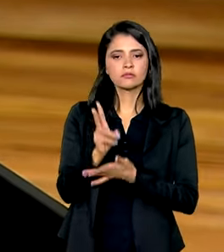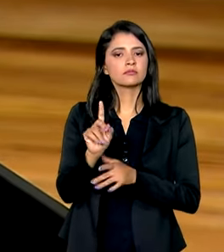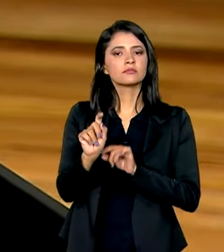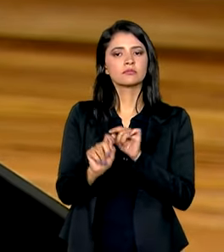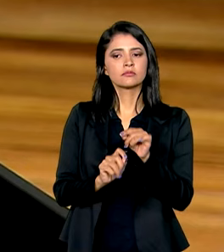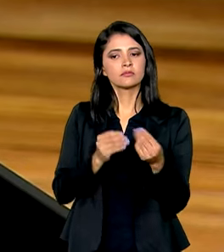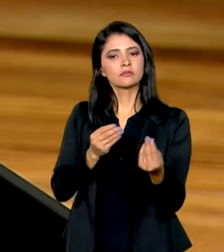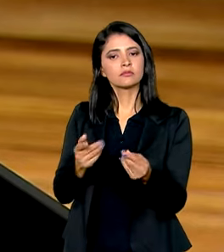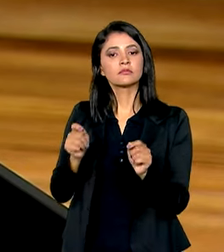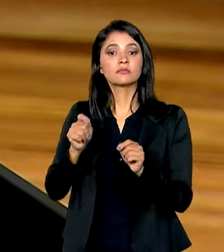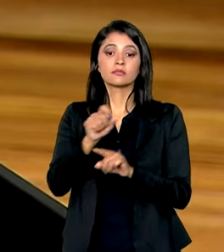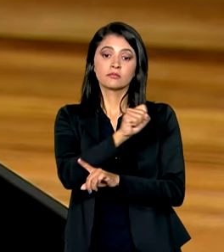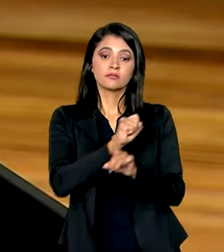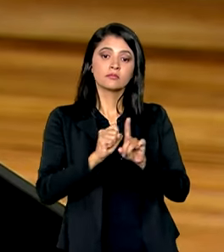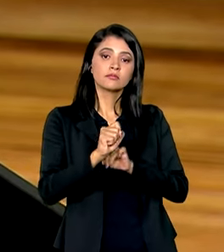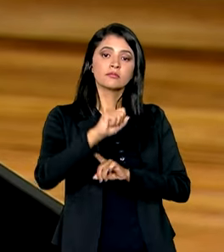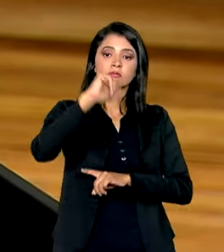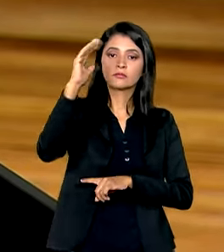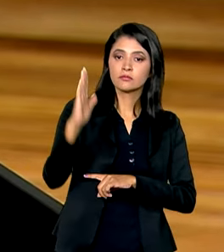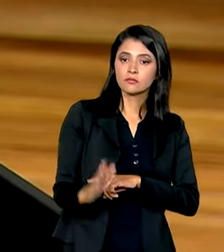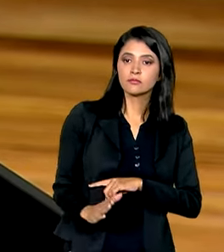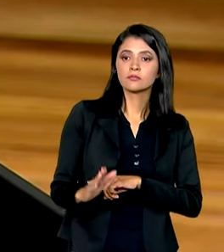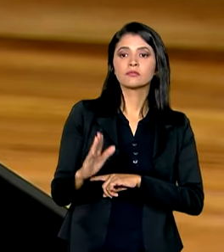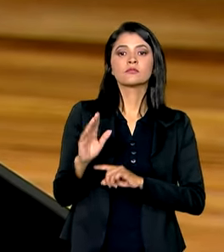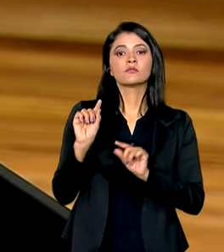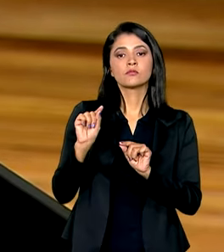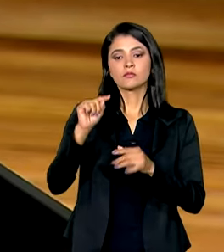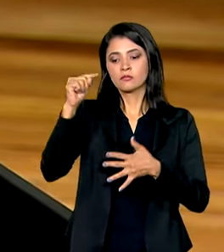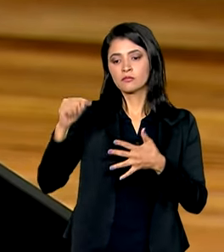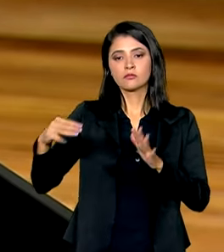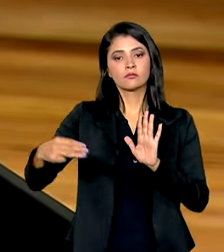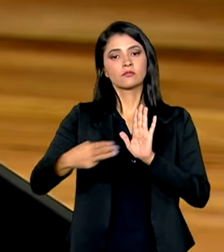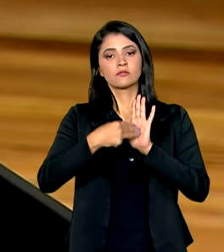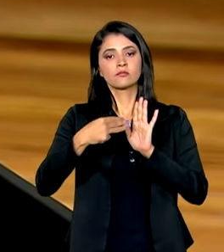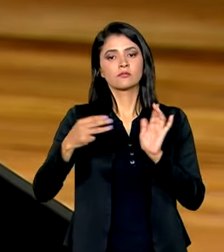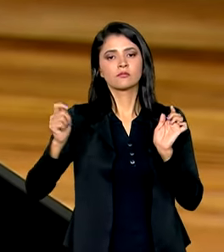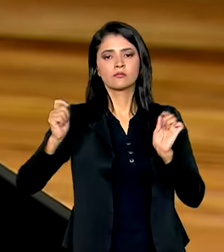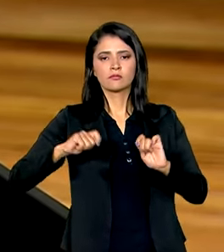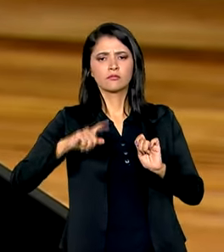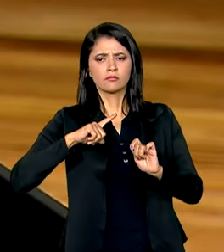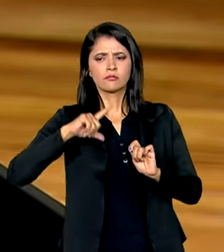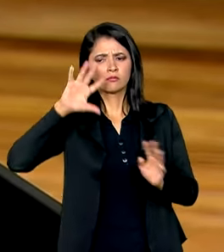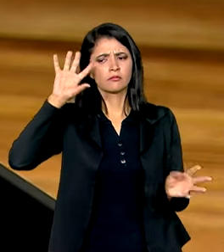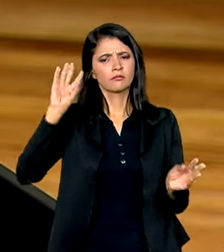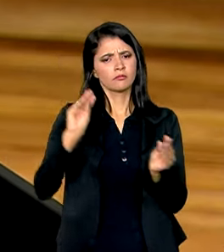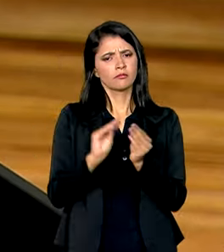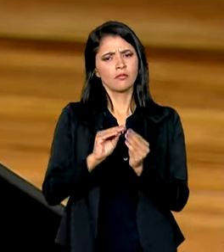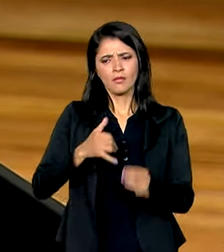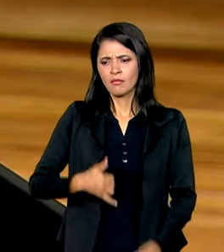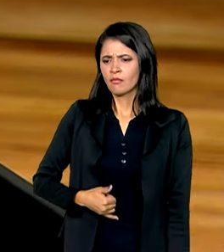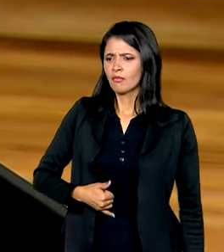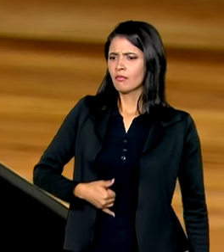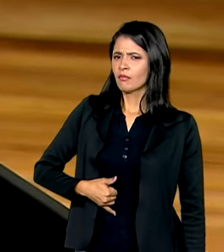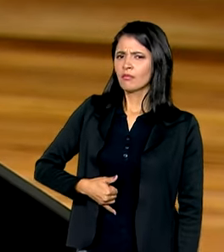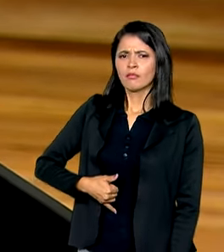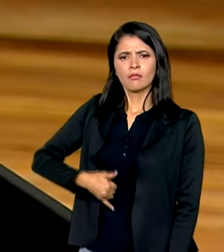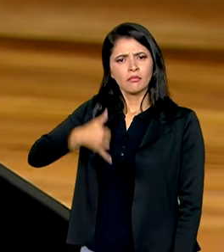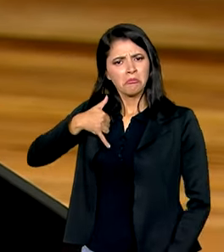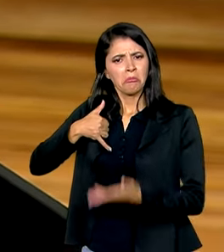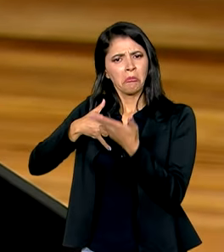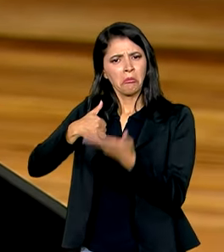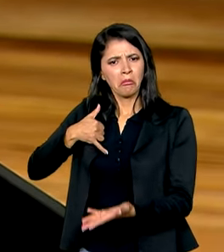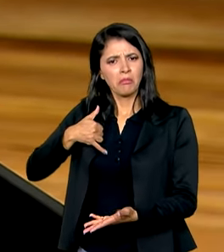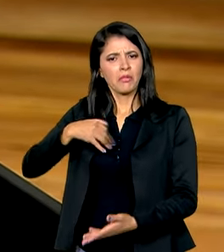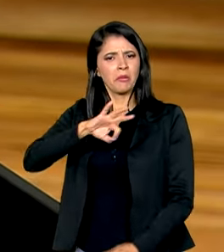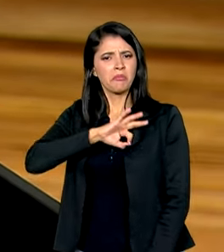em que dá à sociedade brasileira reiterados motivos para que tenha compreensível orgulho de sua Polícia